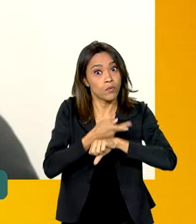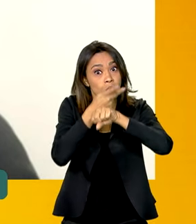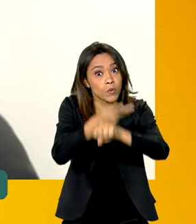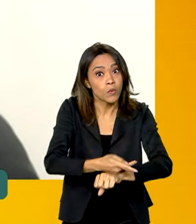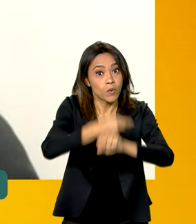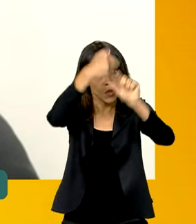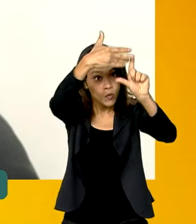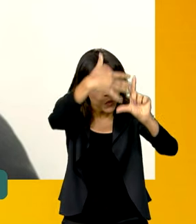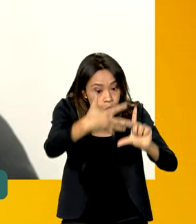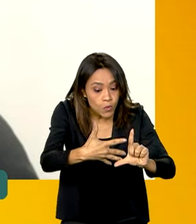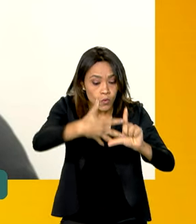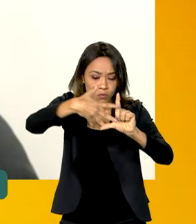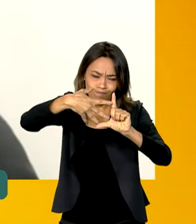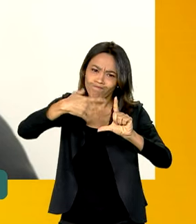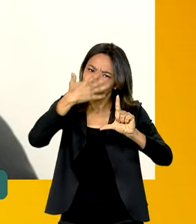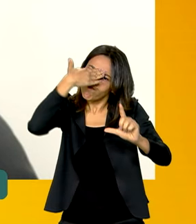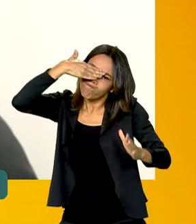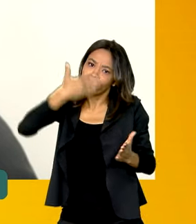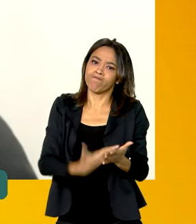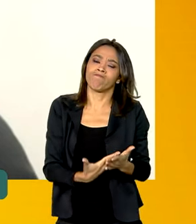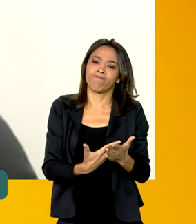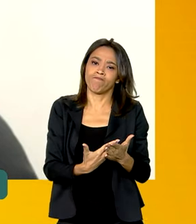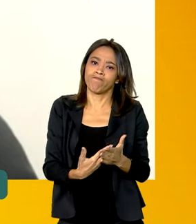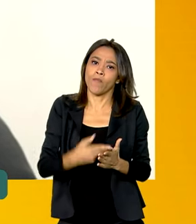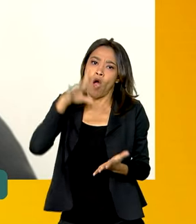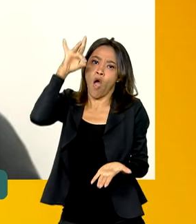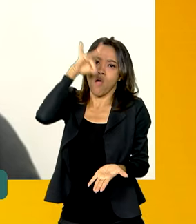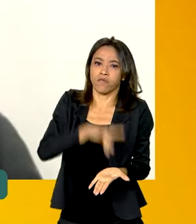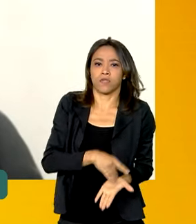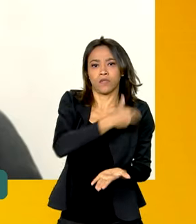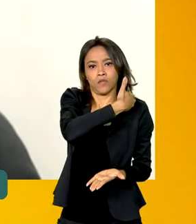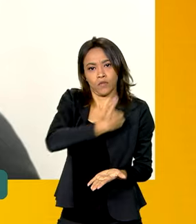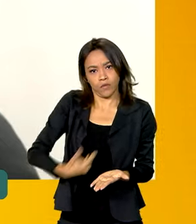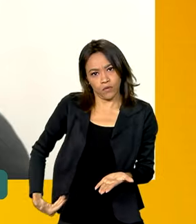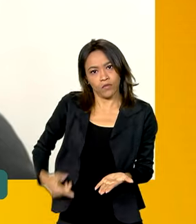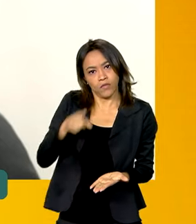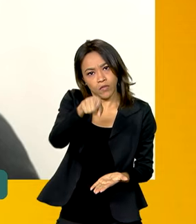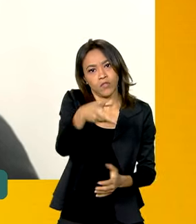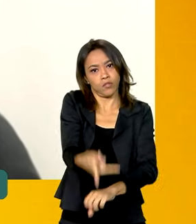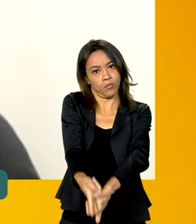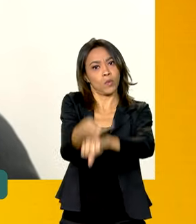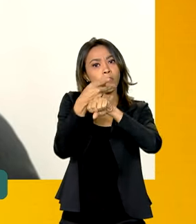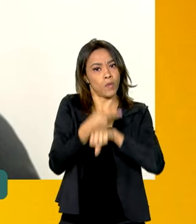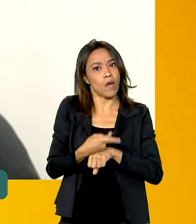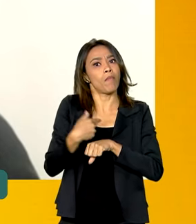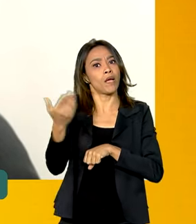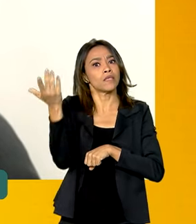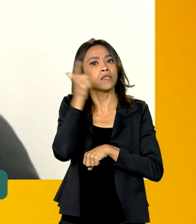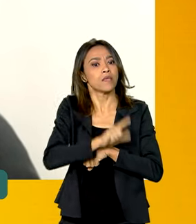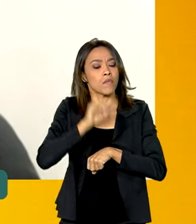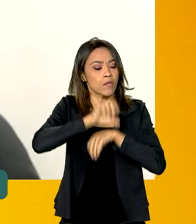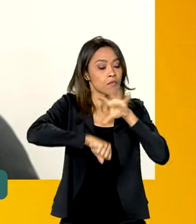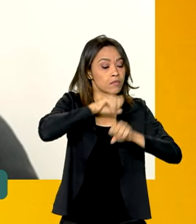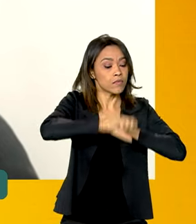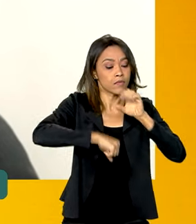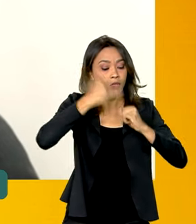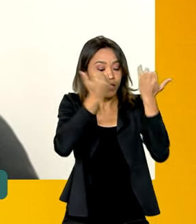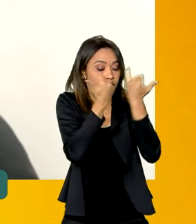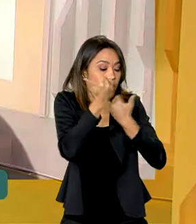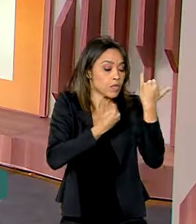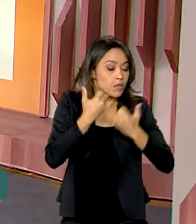para obter a informação e os canais oficiais de governo para ter acesso aos benefícios.